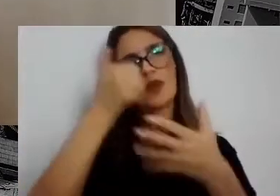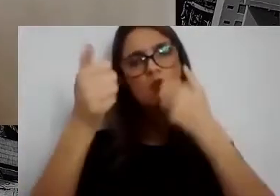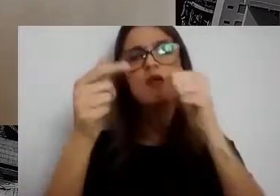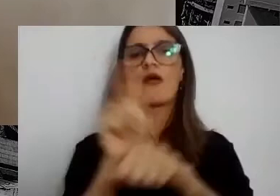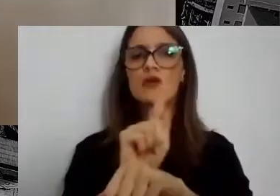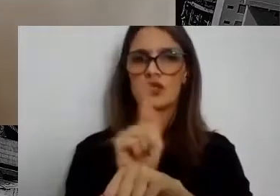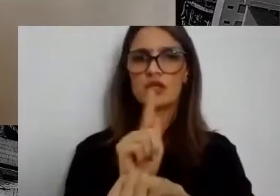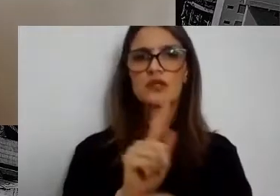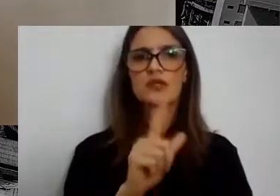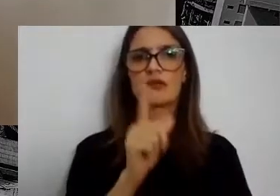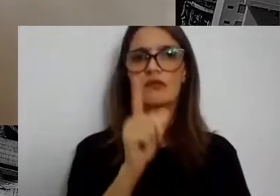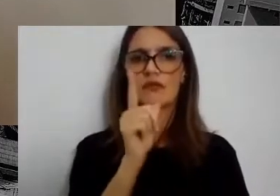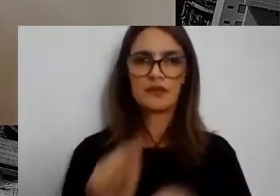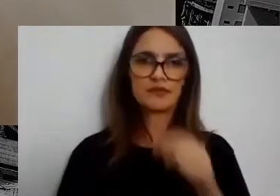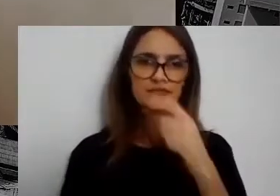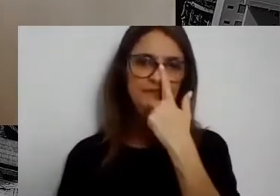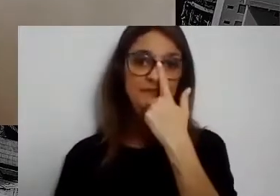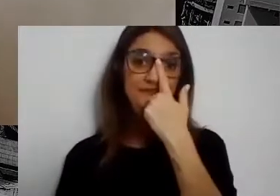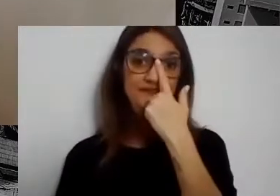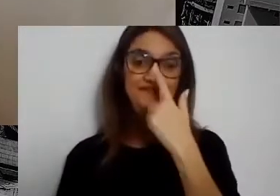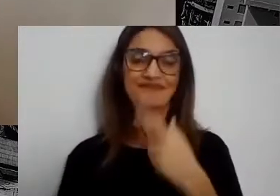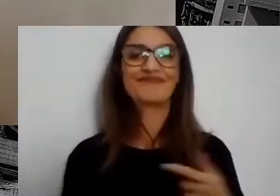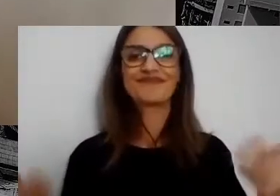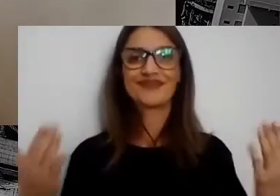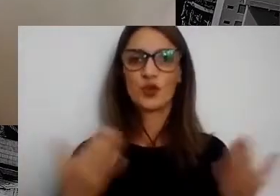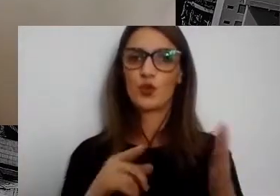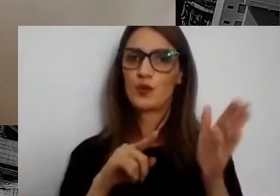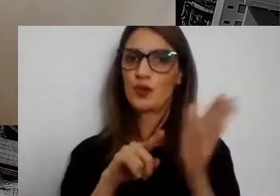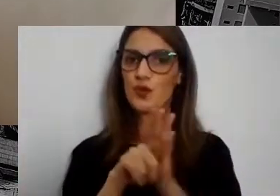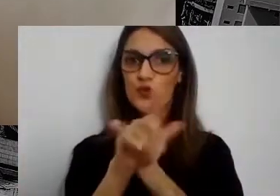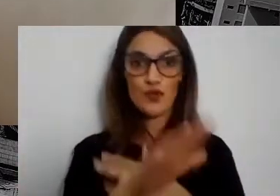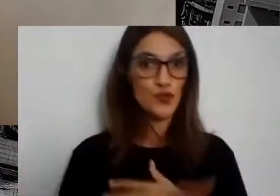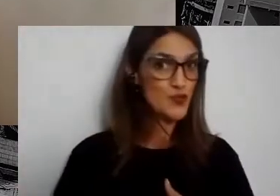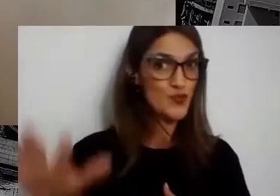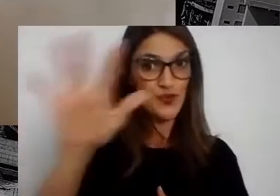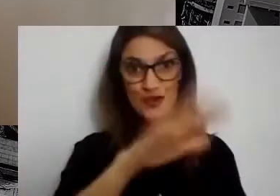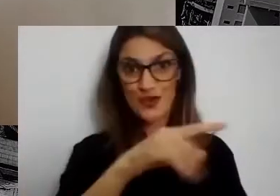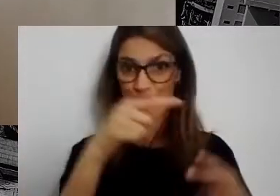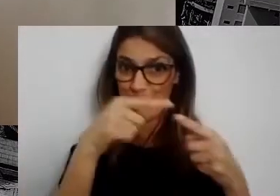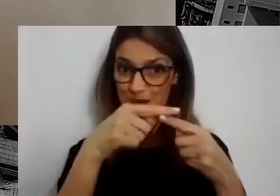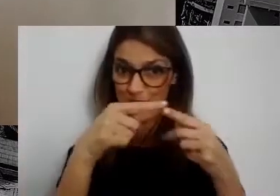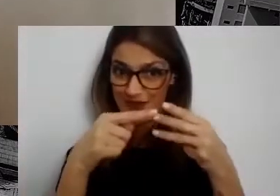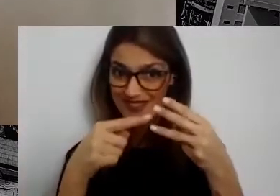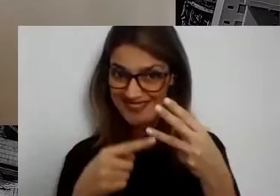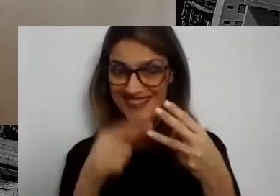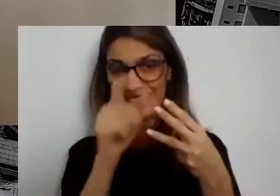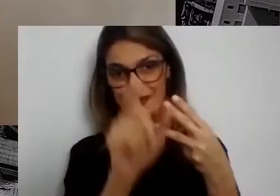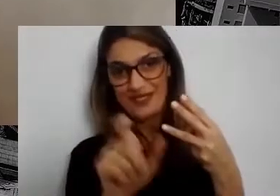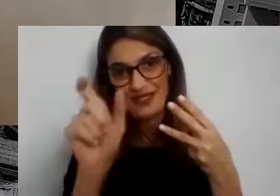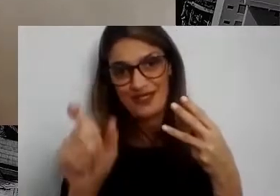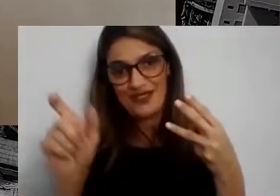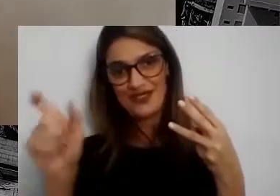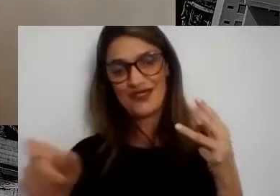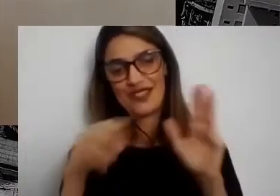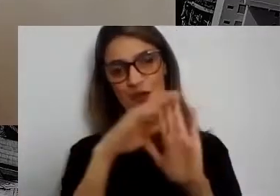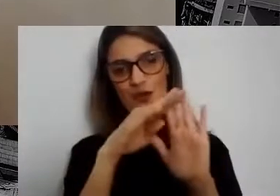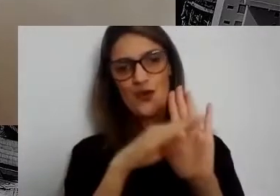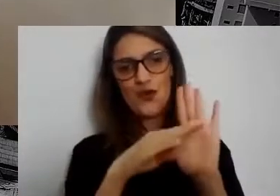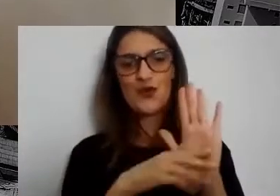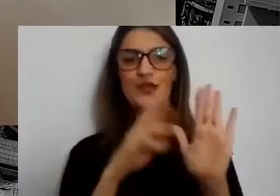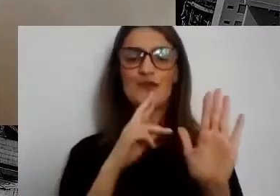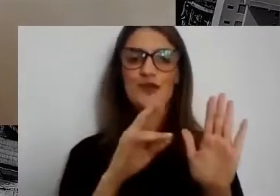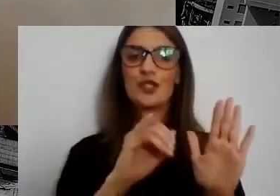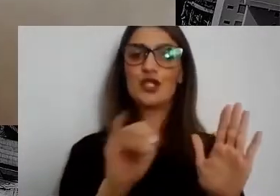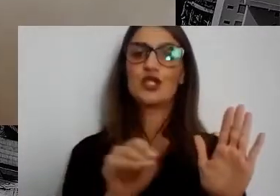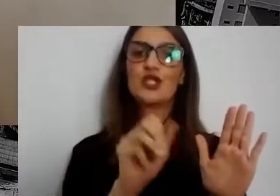Então, agora vou passar para uma pergunta geral para os nossos três participantes, seguindo a ordem de resposta, sendo primeiro o Jason,